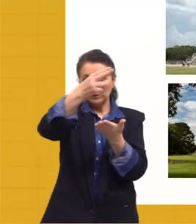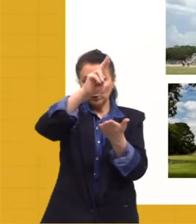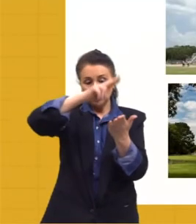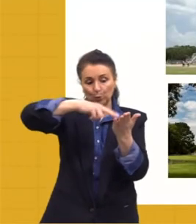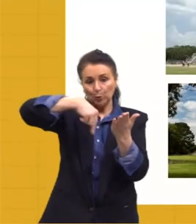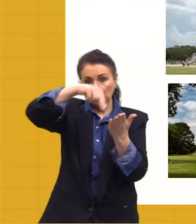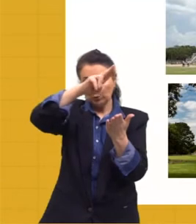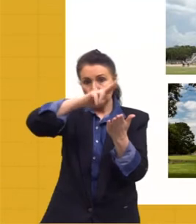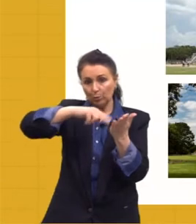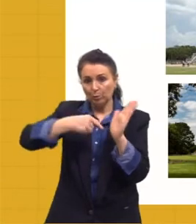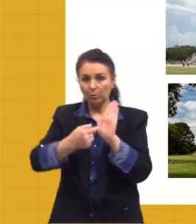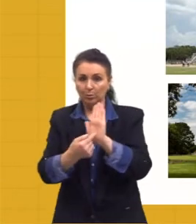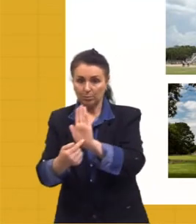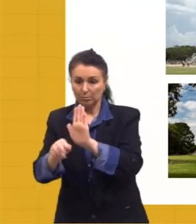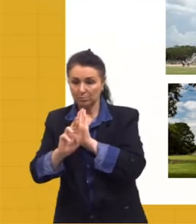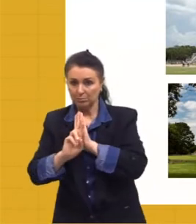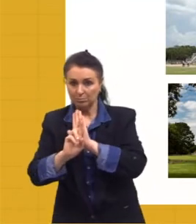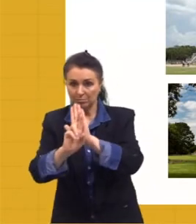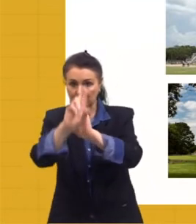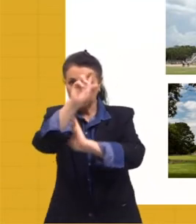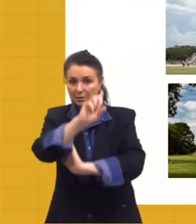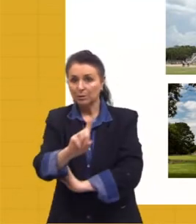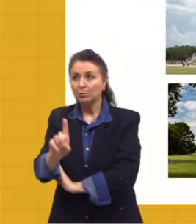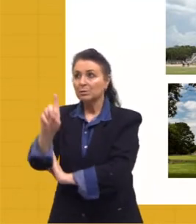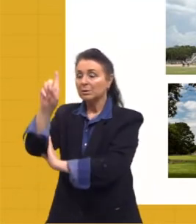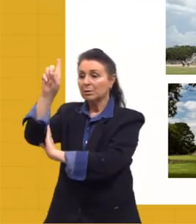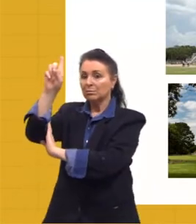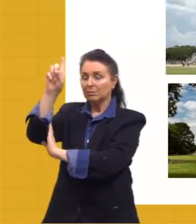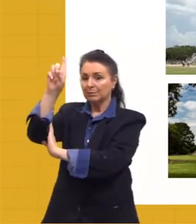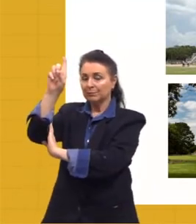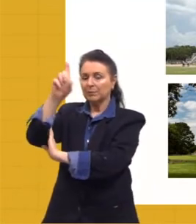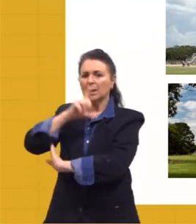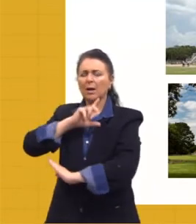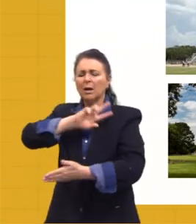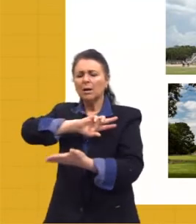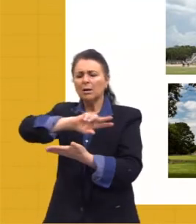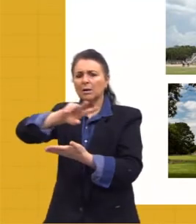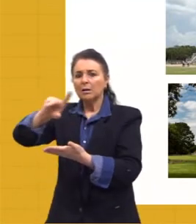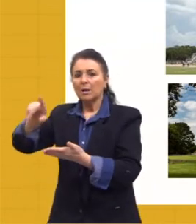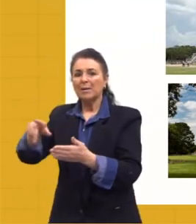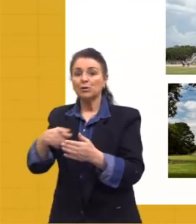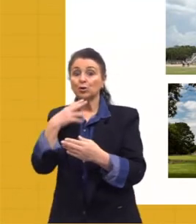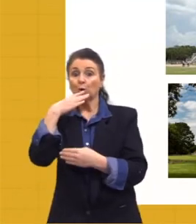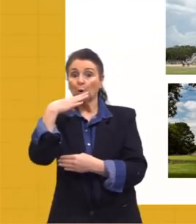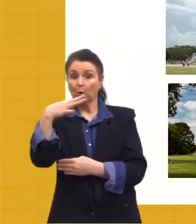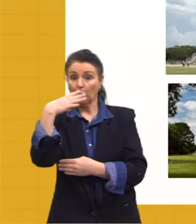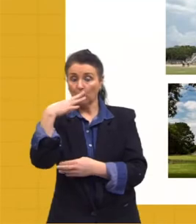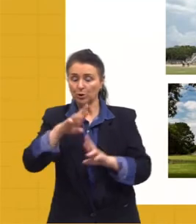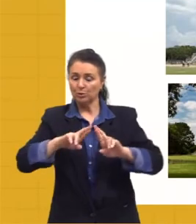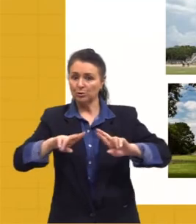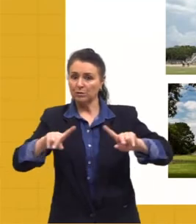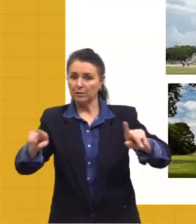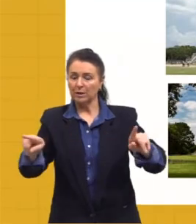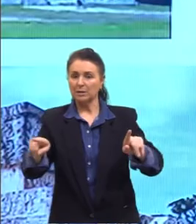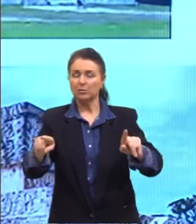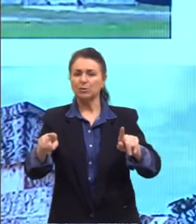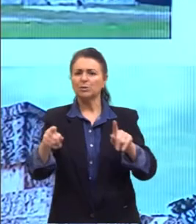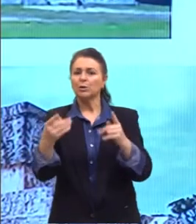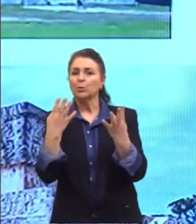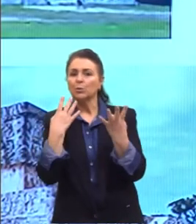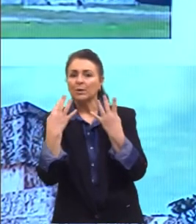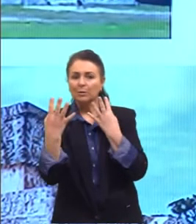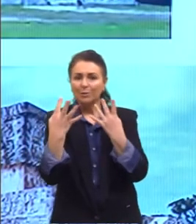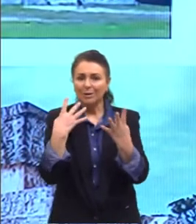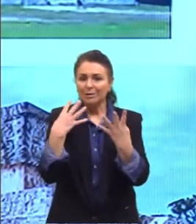ela apresenta uma representação dos deuses, grande variedade de pigmentos e o naturalismo na figura